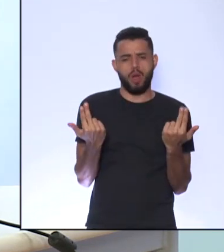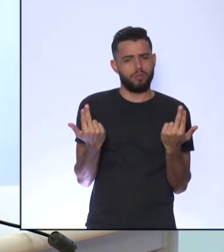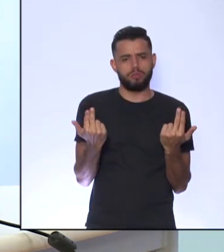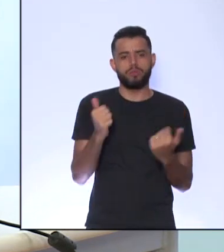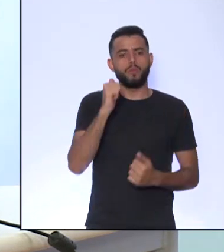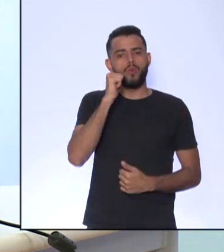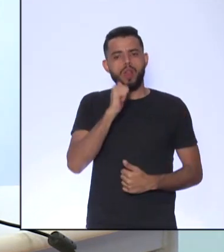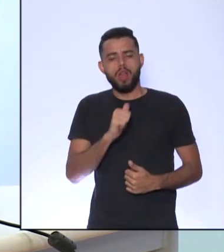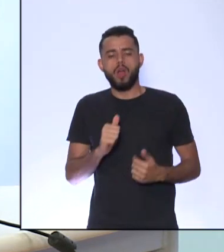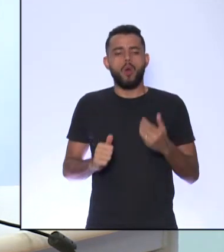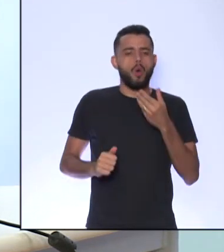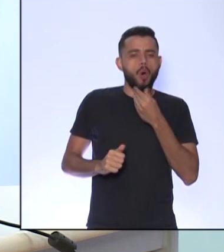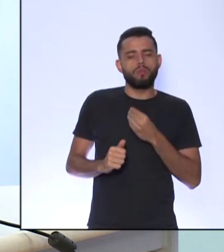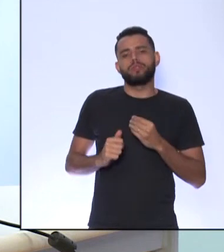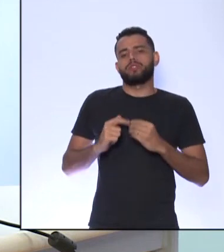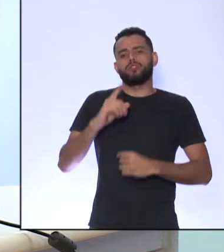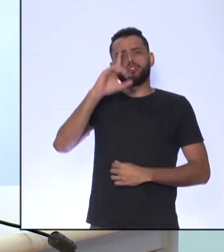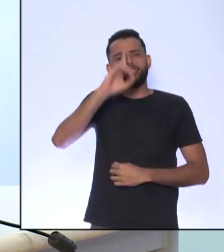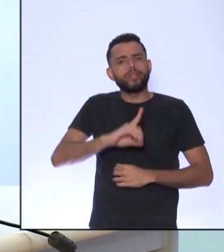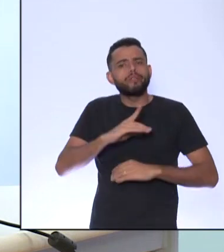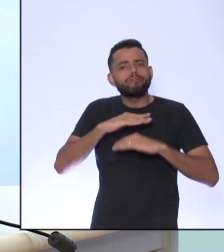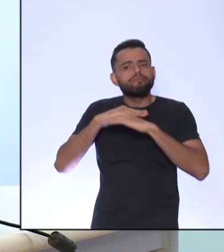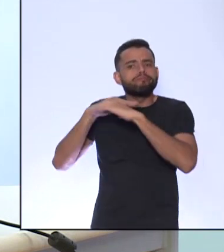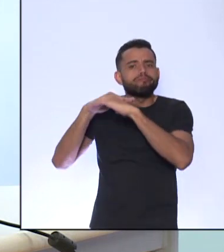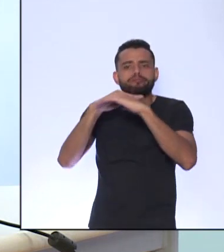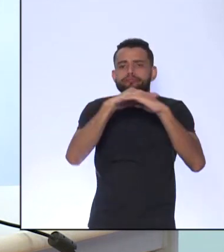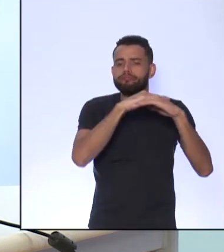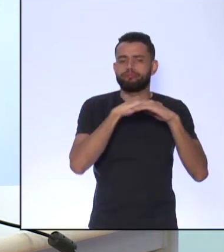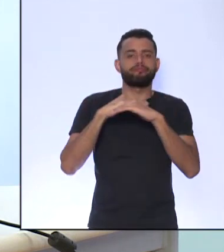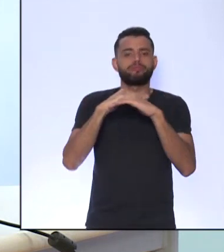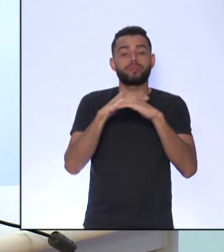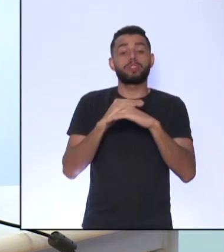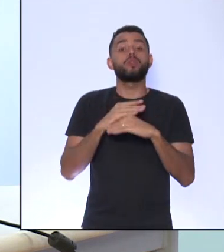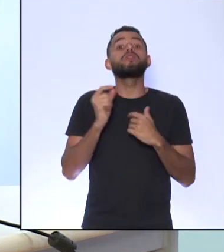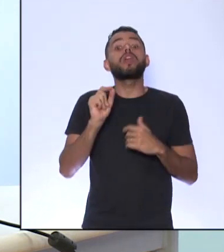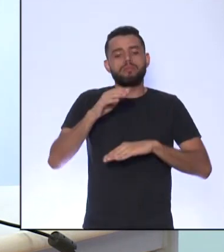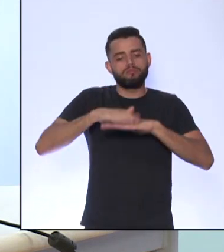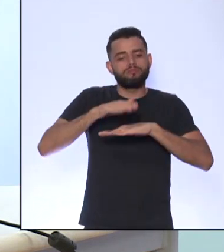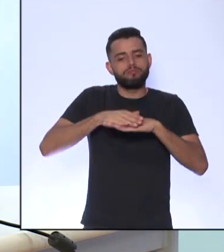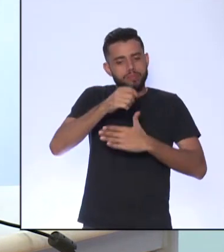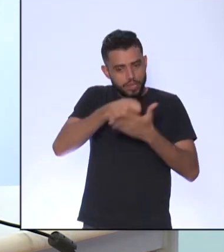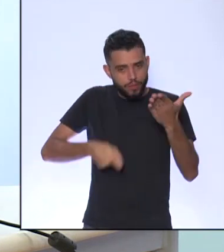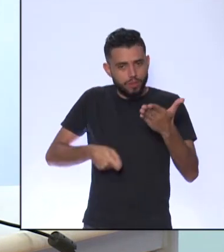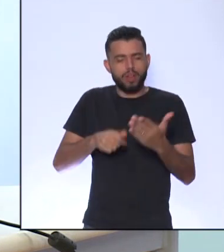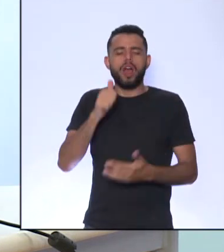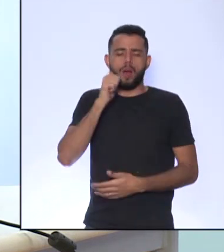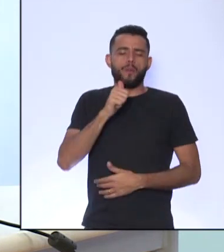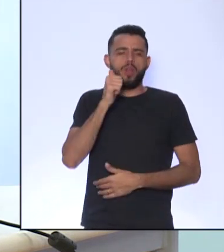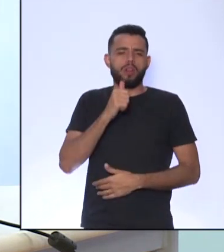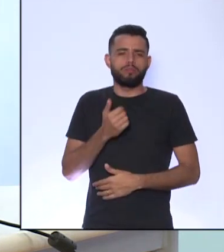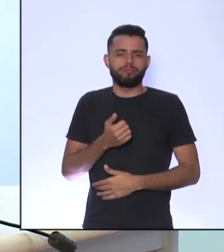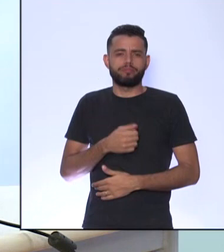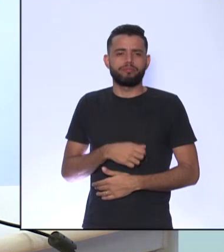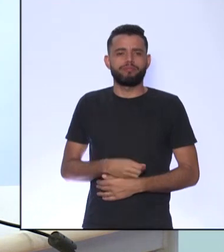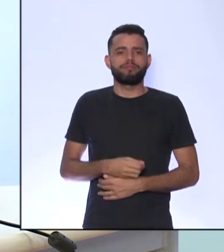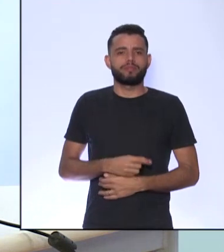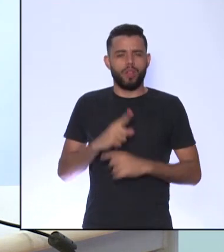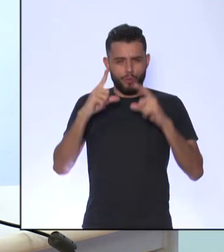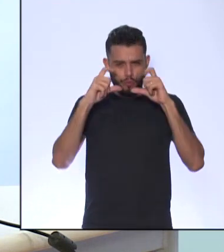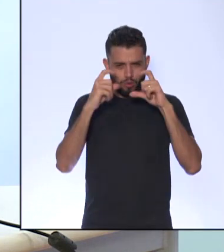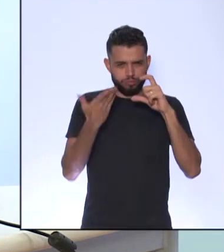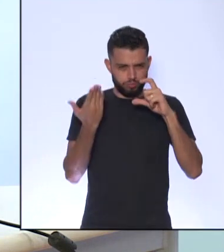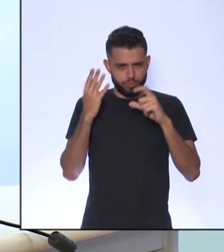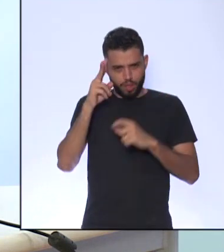os mesmos direitos que os homens Essa mulher, ela escreveu essa declaração Qual é a atividade que a gente está pedindo para vocês pesquisarem em